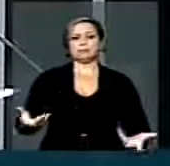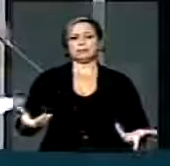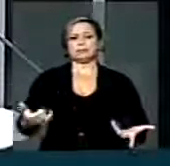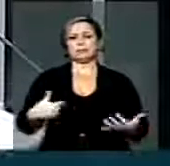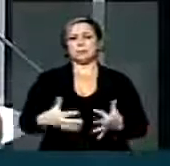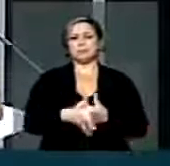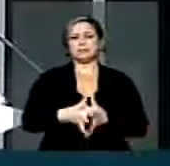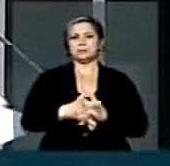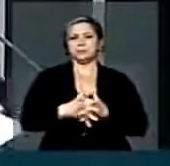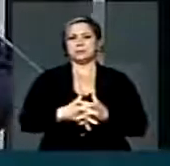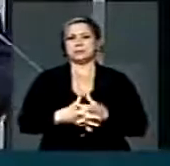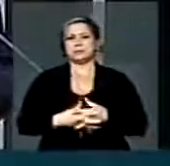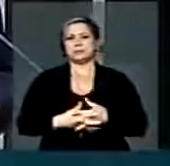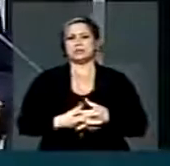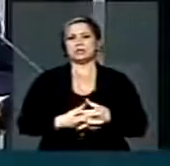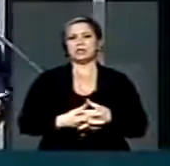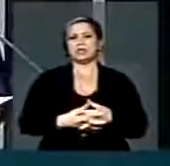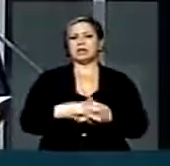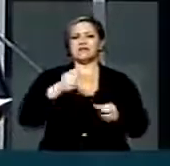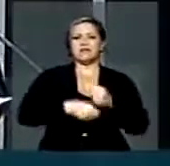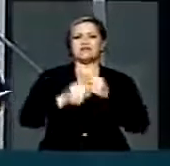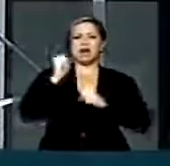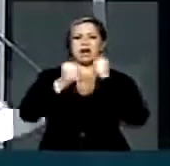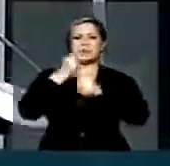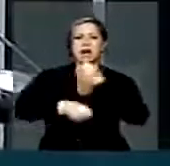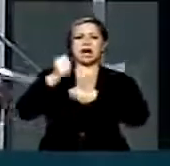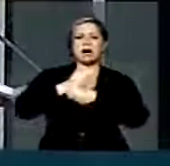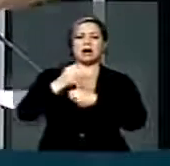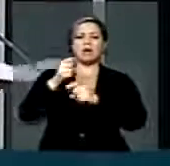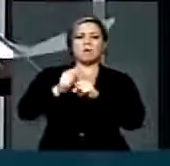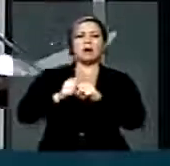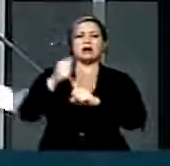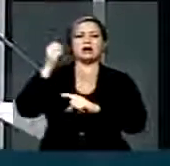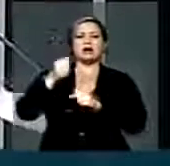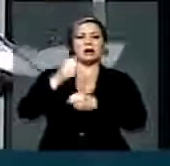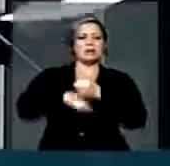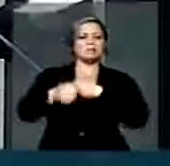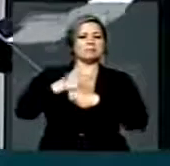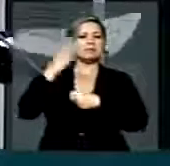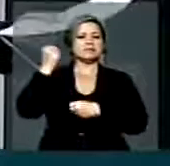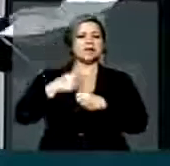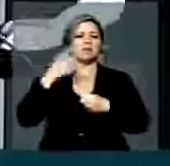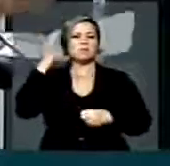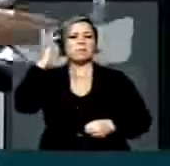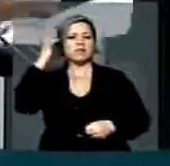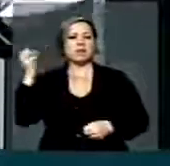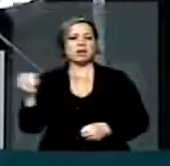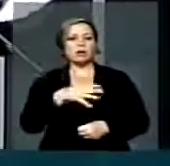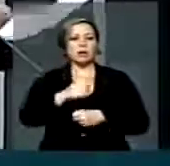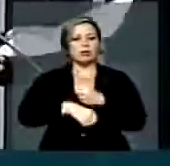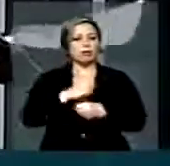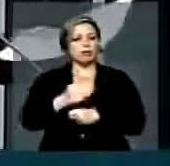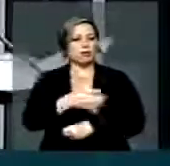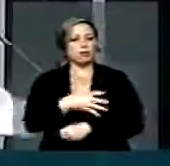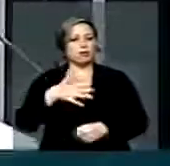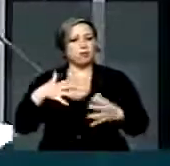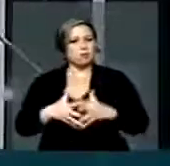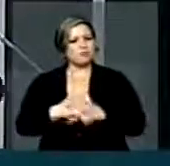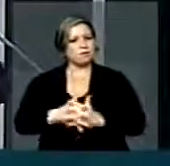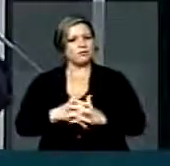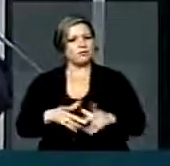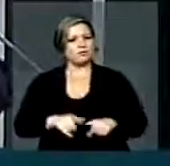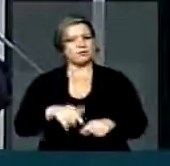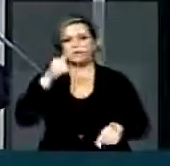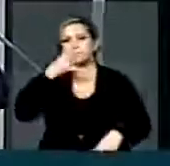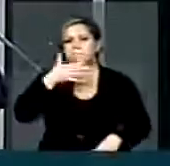pode ser fabricado em 2013, modelo 2014. Aí ele valoriza e quem perde com isso, aí é a chamada, a propaganda enganosa.